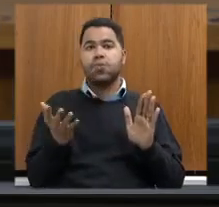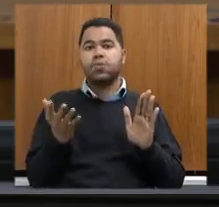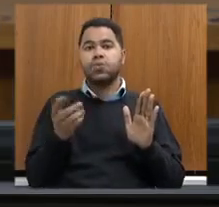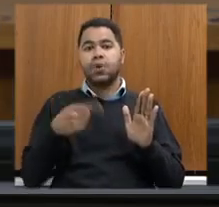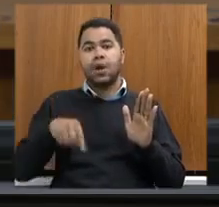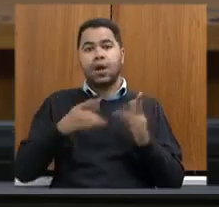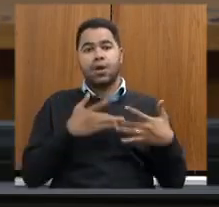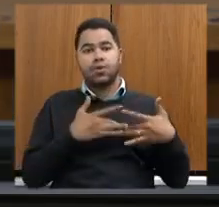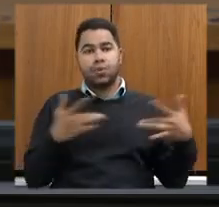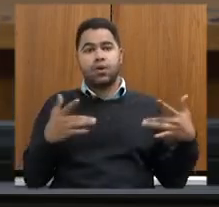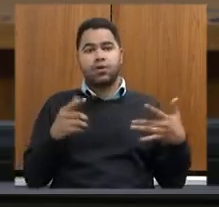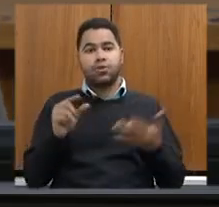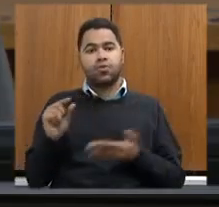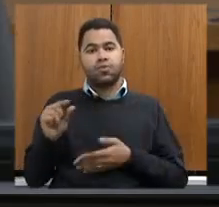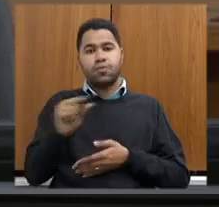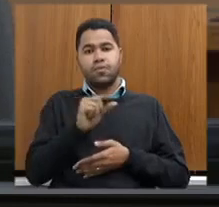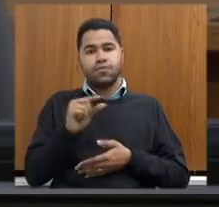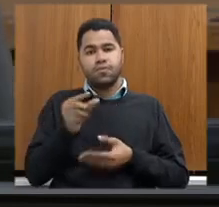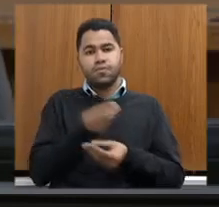à doação do microchip.